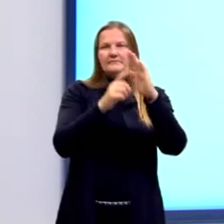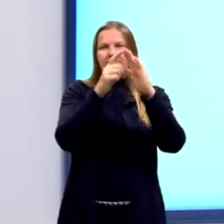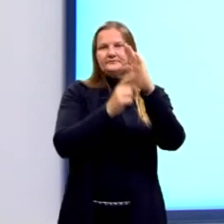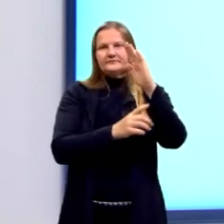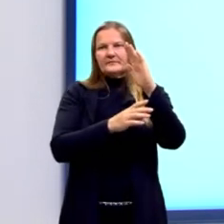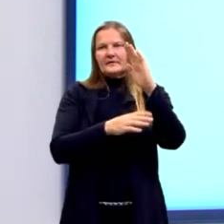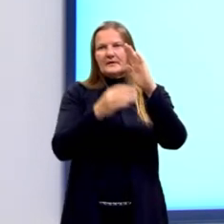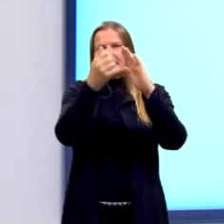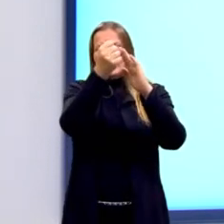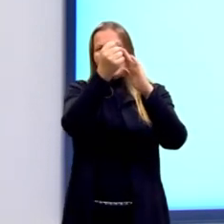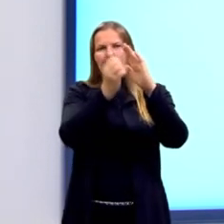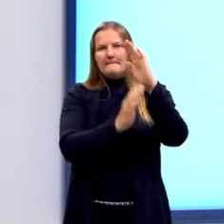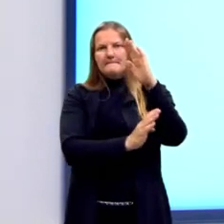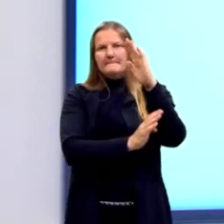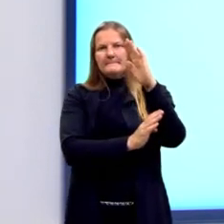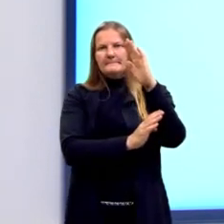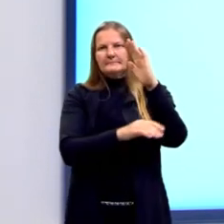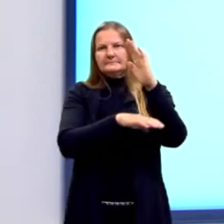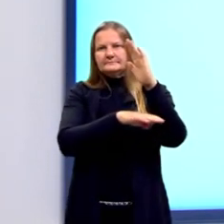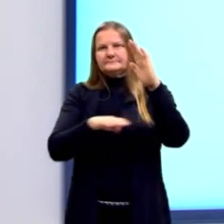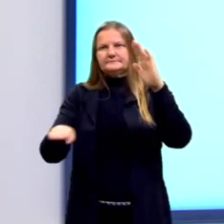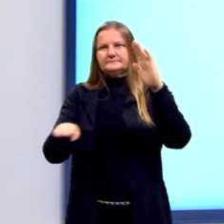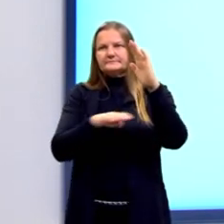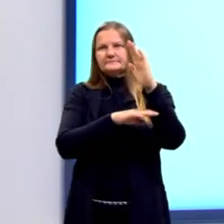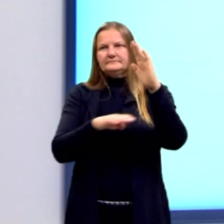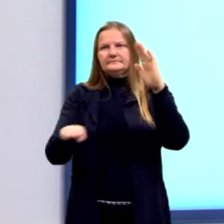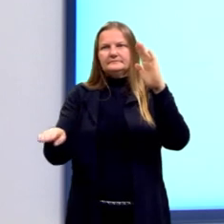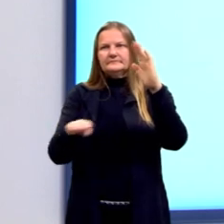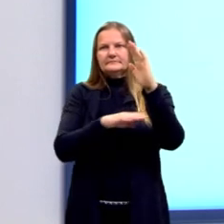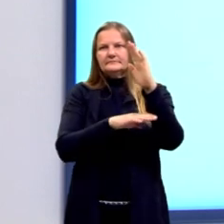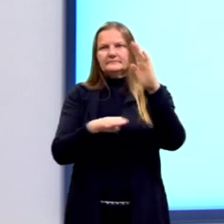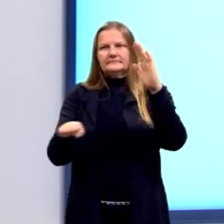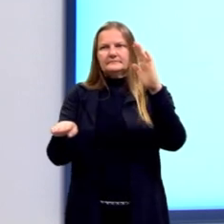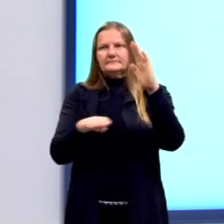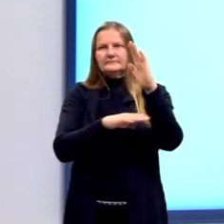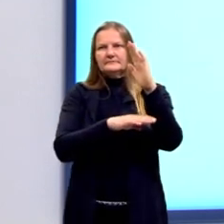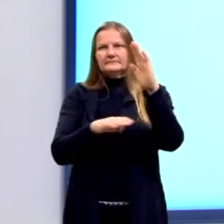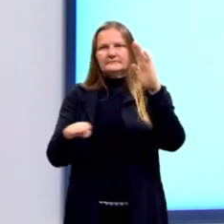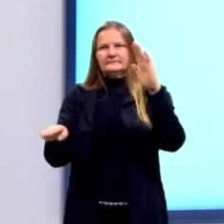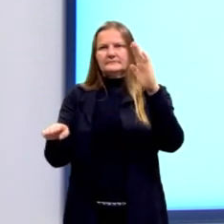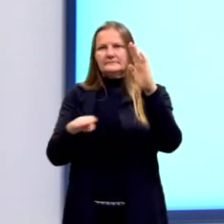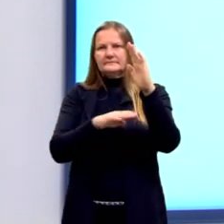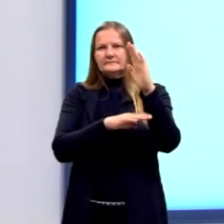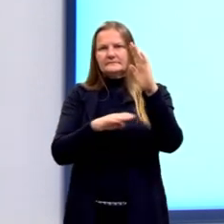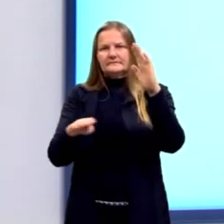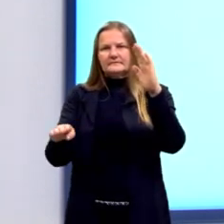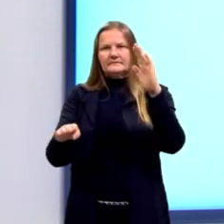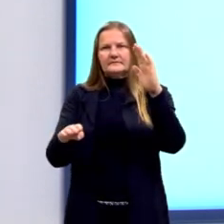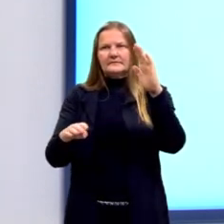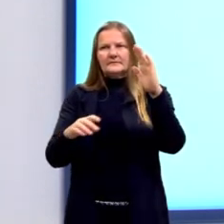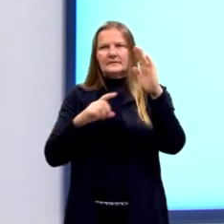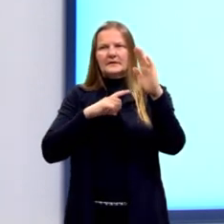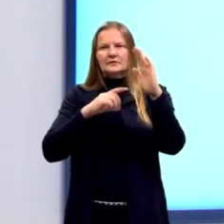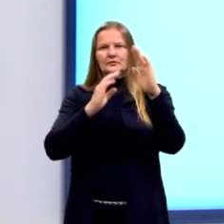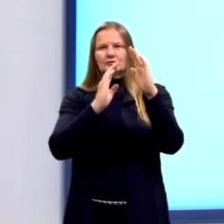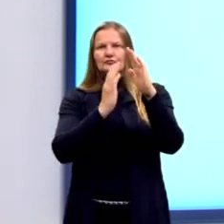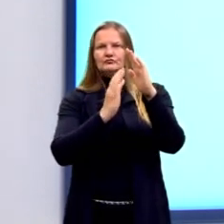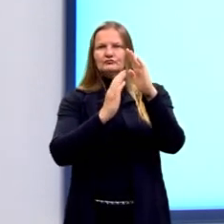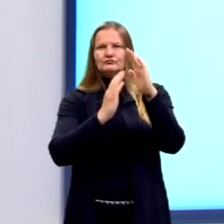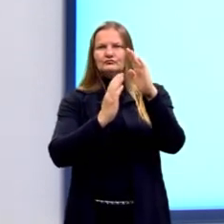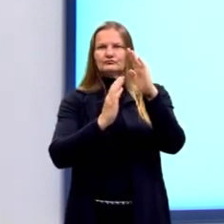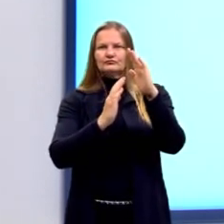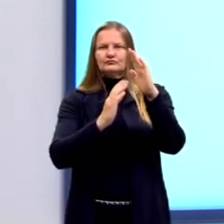o AB. O ângulo A seria ali o ângulo intermediário, aqui entre as nossas medidas,